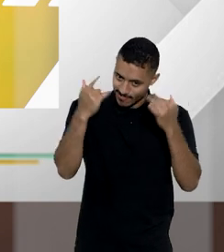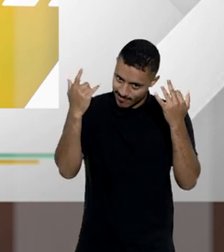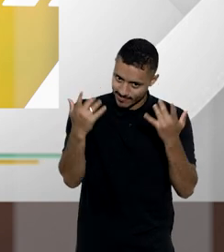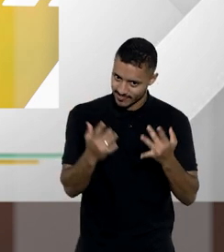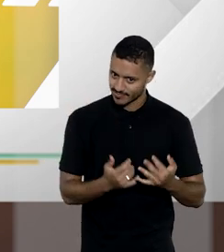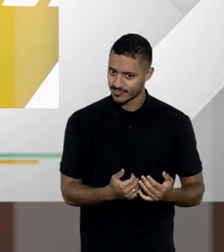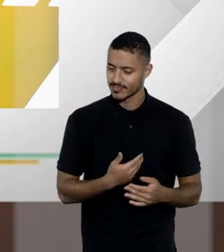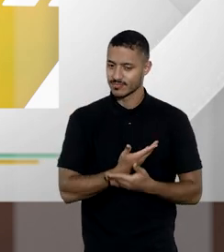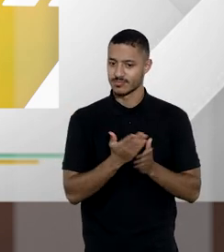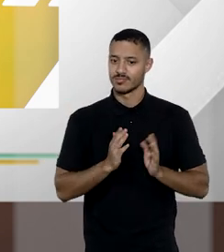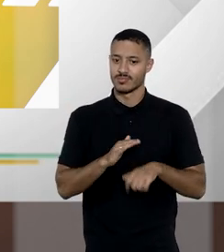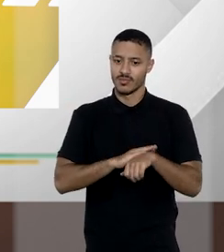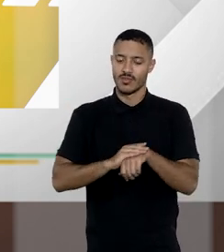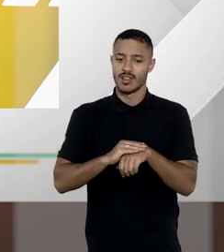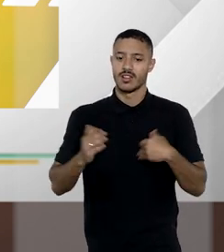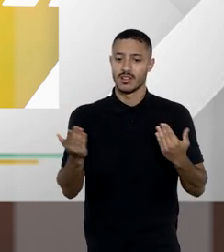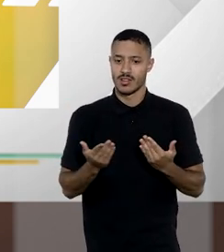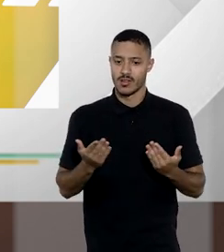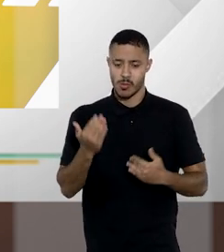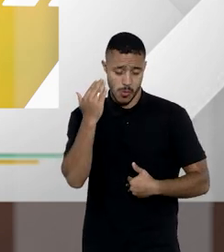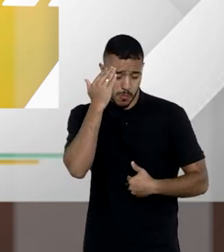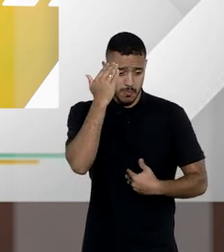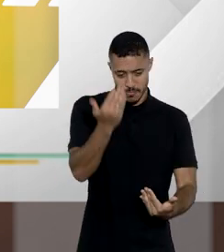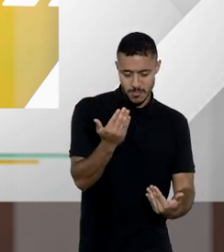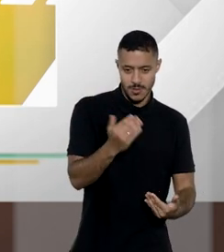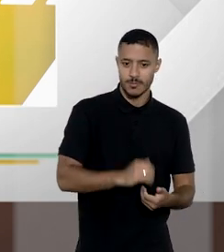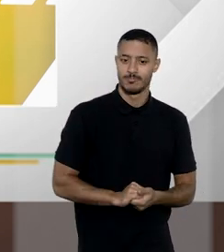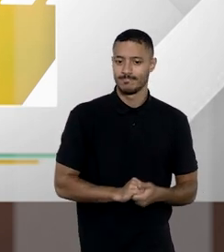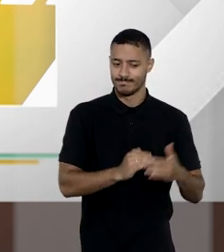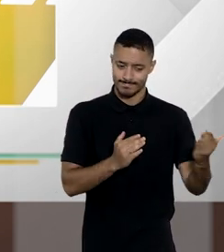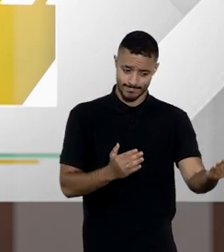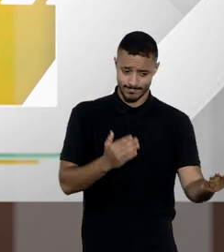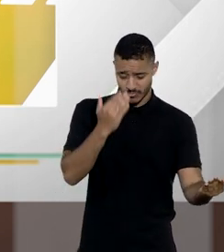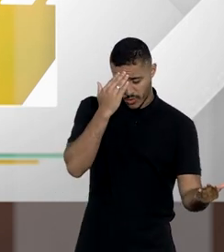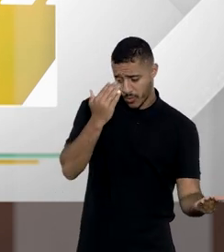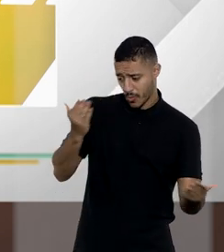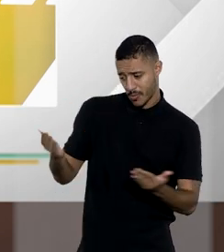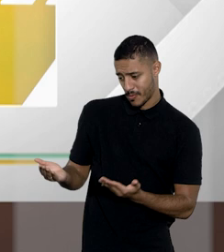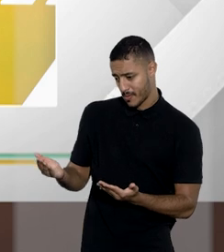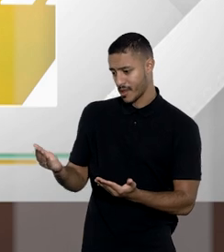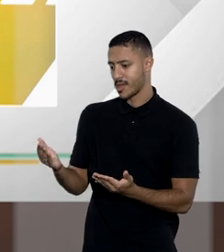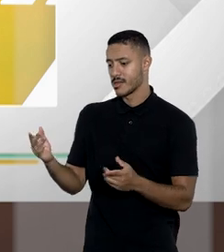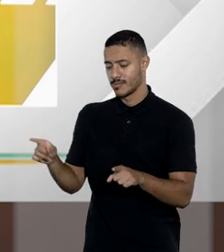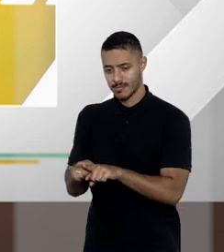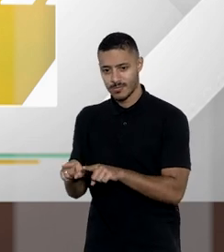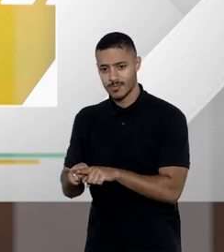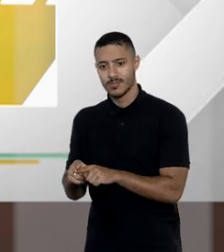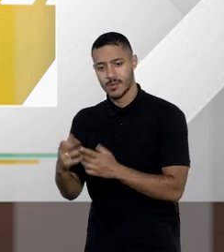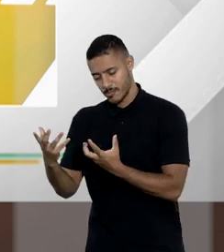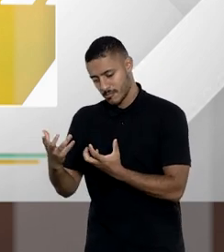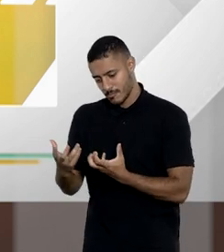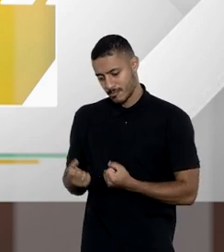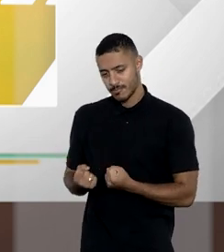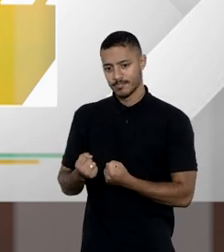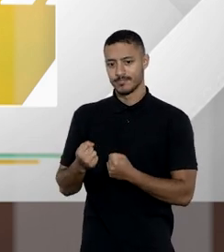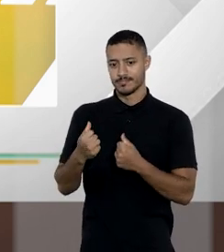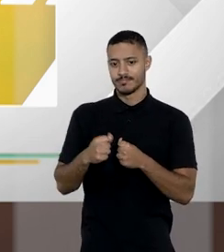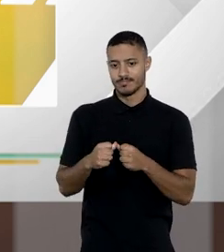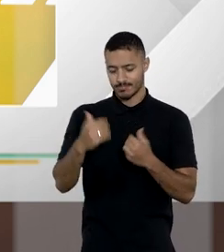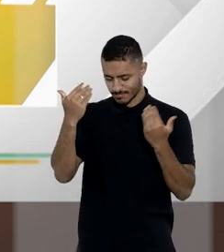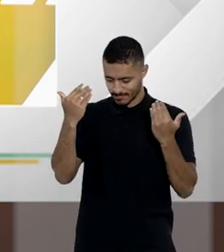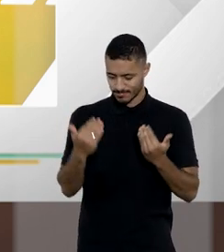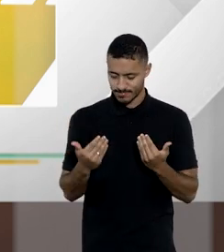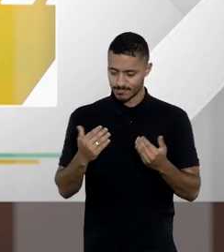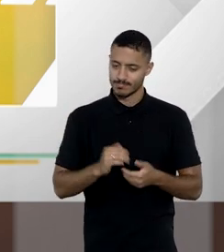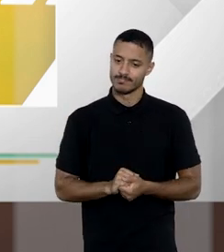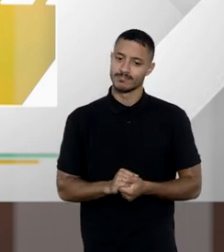os esclarecimentos na nossa conversa de hoje professor obrigada muito obrigado Fátima muito obrigado também Tiago pela acolhida e estou